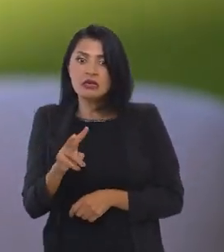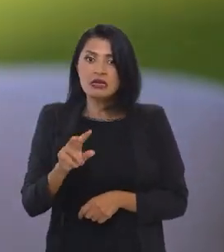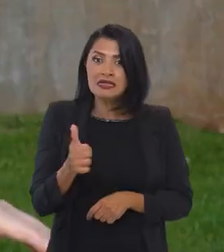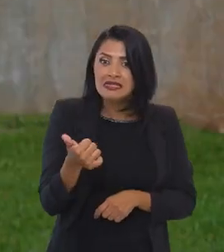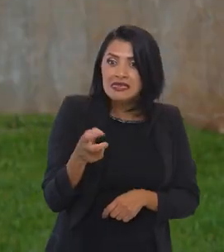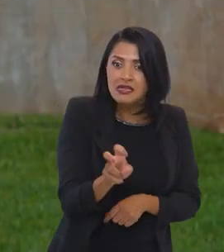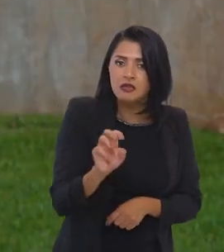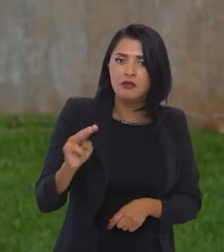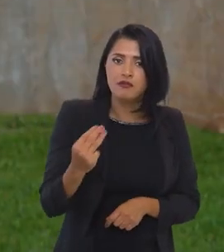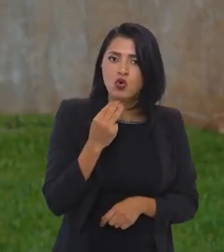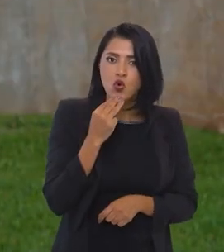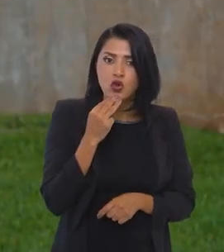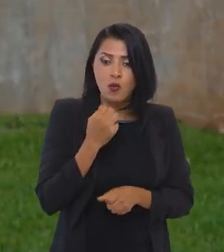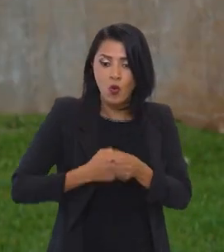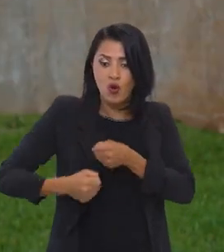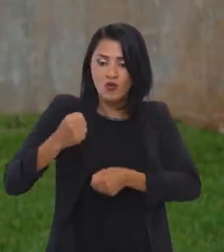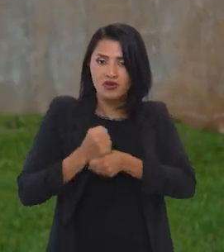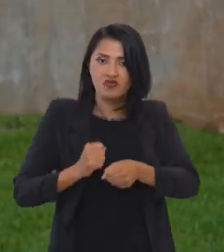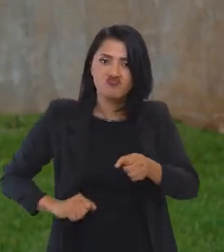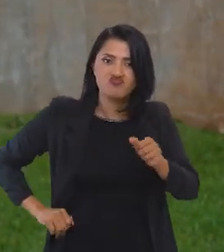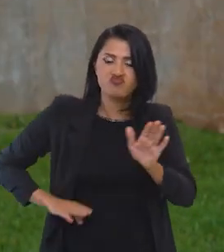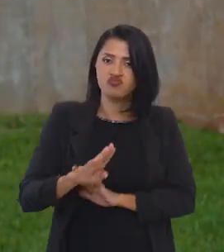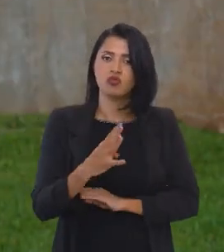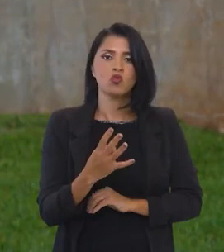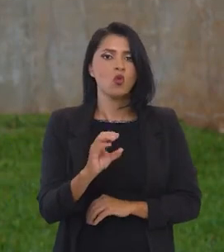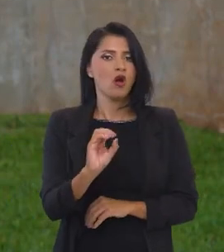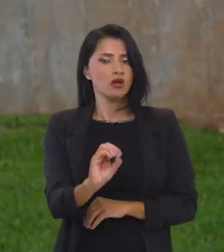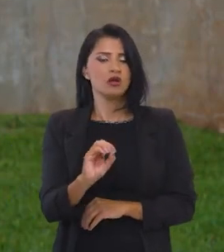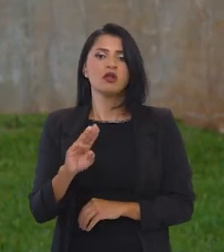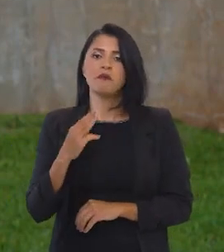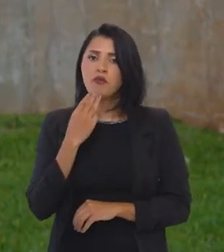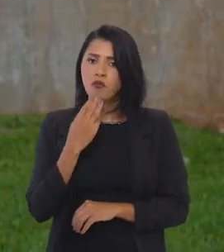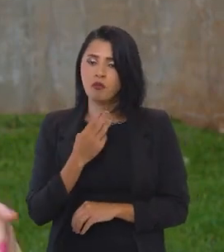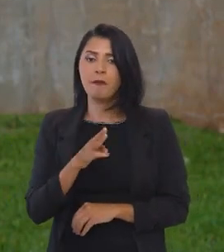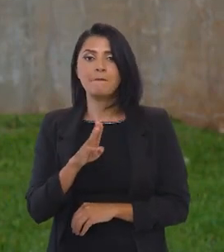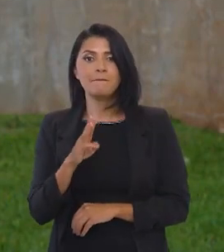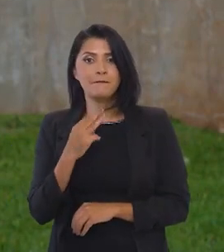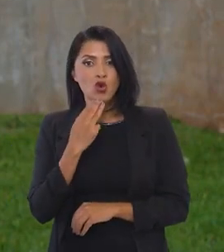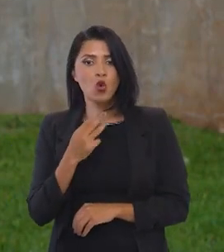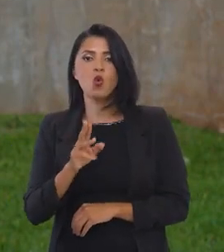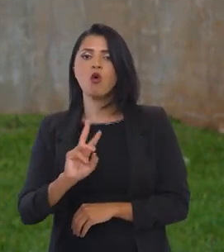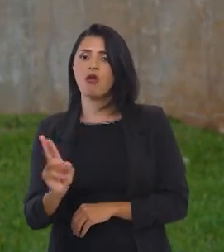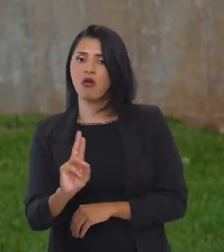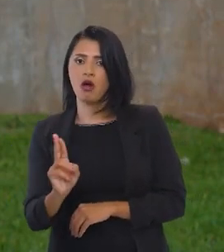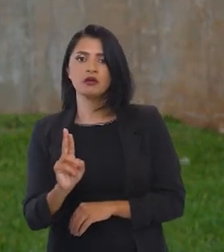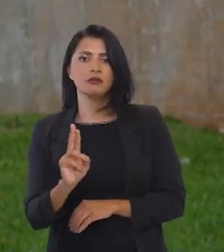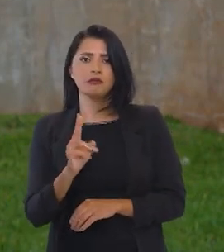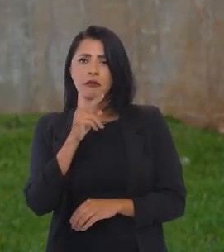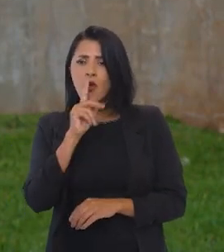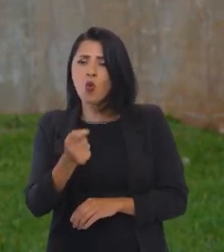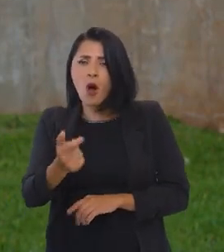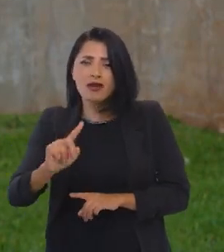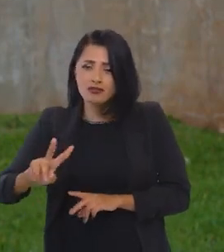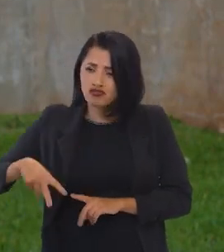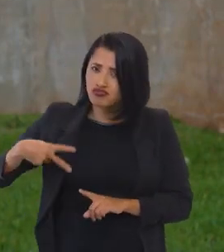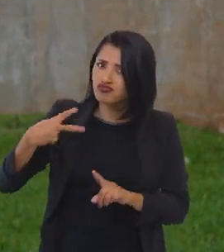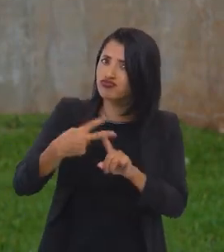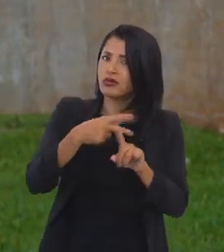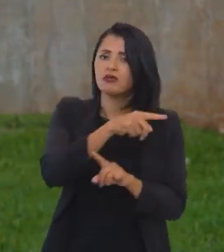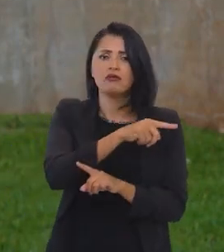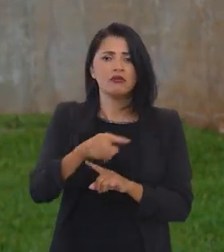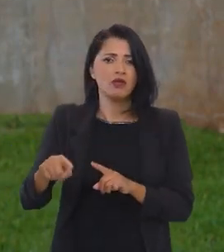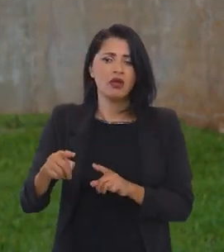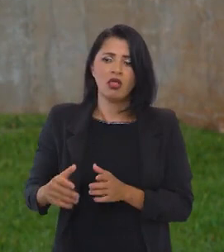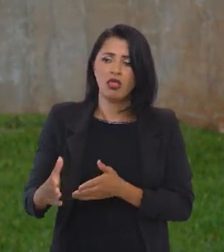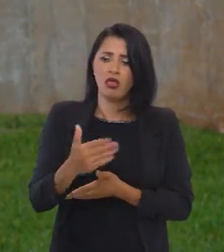bilhões para uma arrecadação no ano passado que bateu 40 bilhões de reais. Então, quase duas vezes e